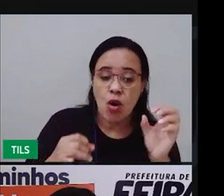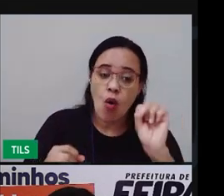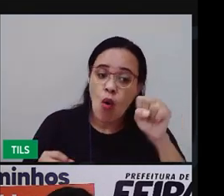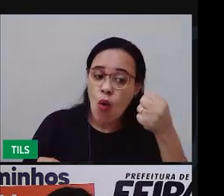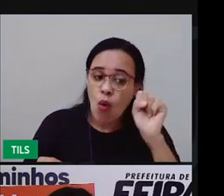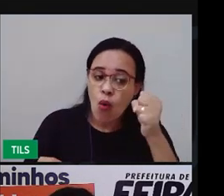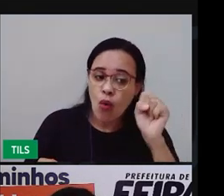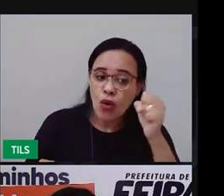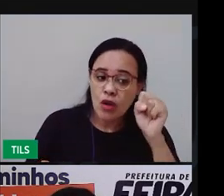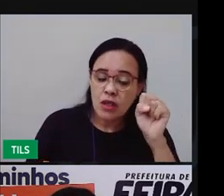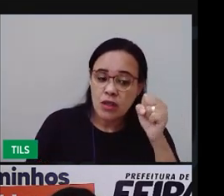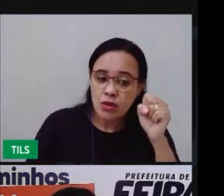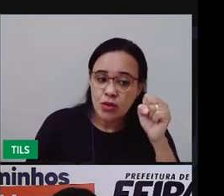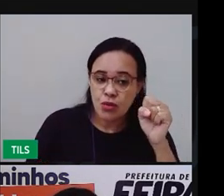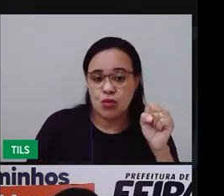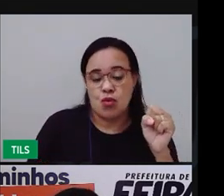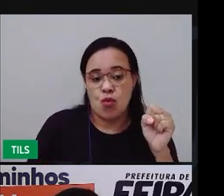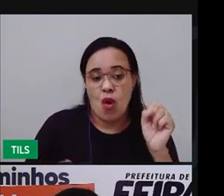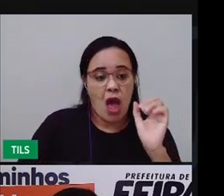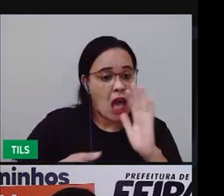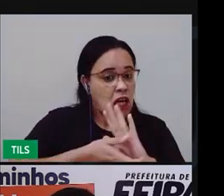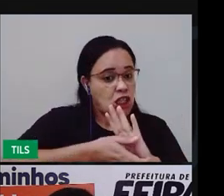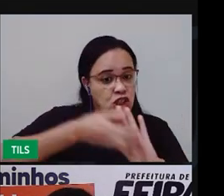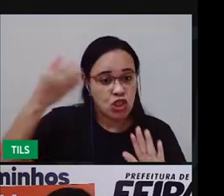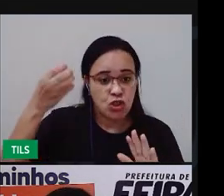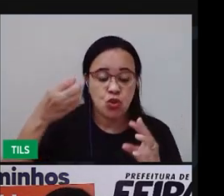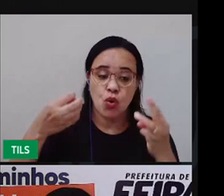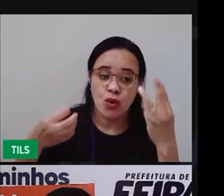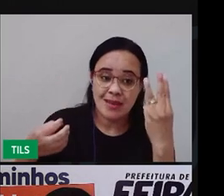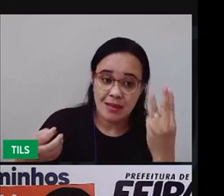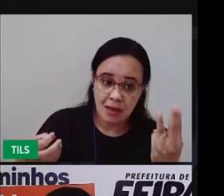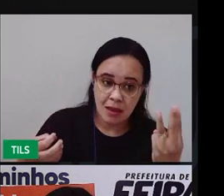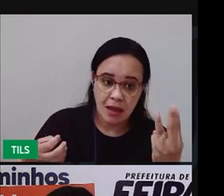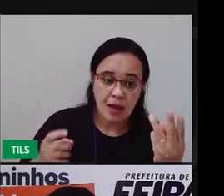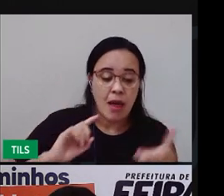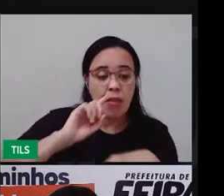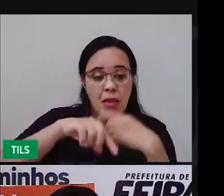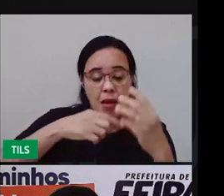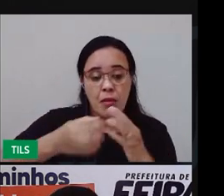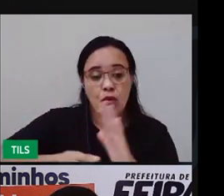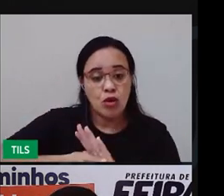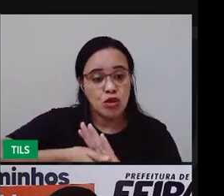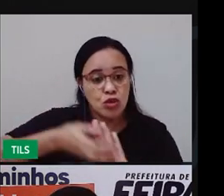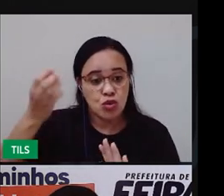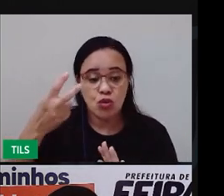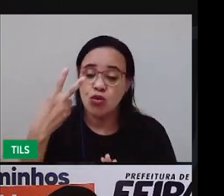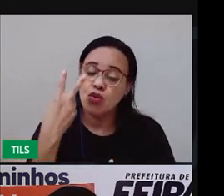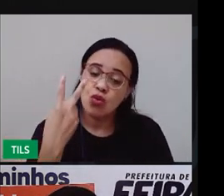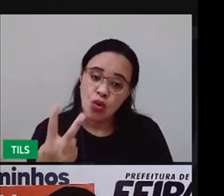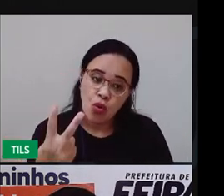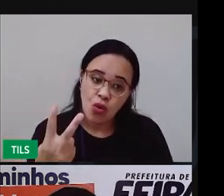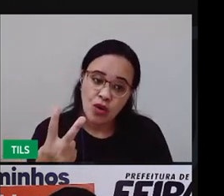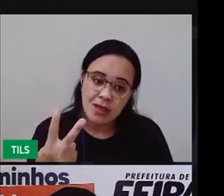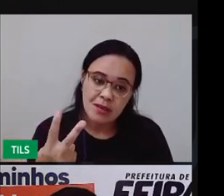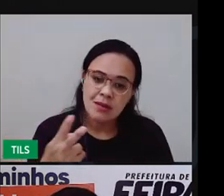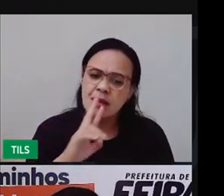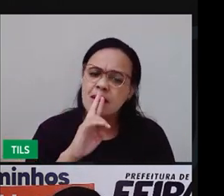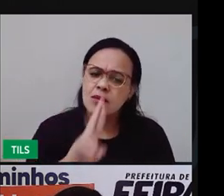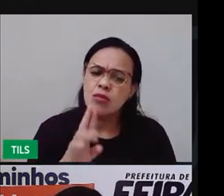Depois dessa quantidade que ela ficou, ela ainda tirou e deu dois a mãe. Quanto foi que ela ficou? Vamos descobrir?